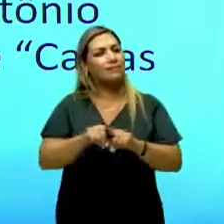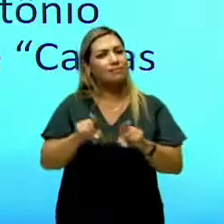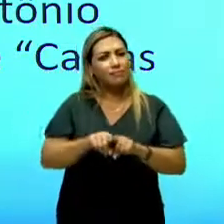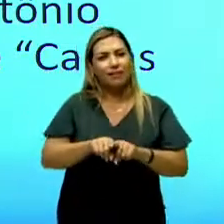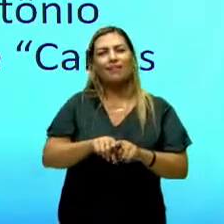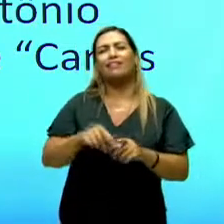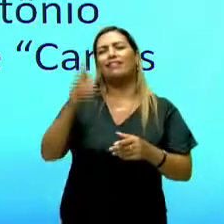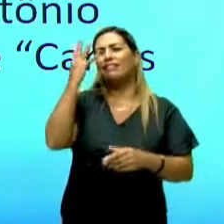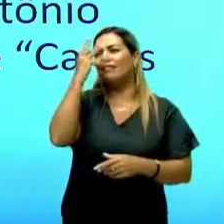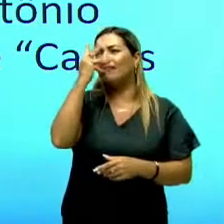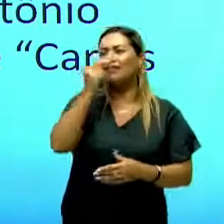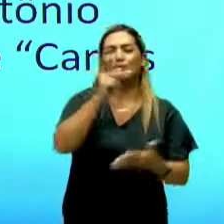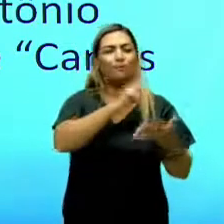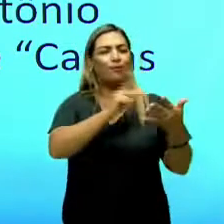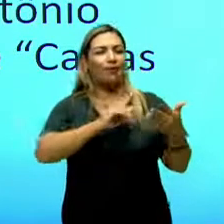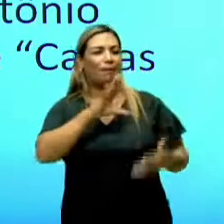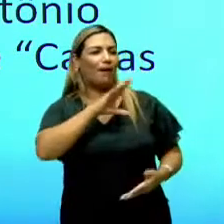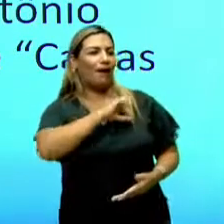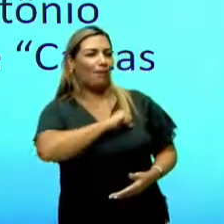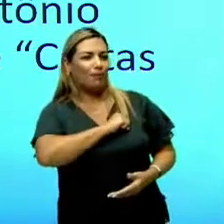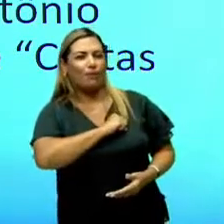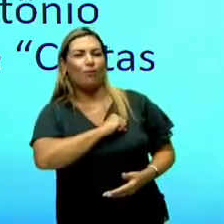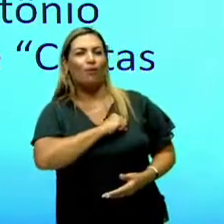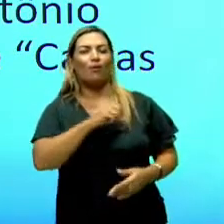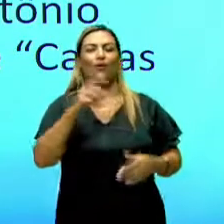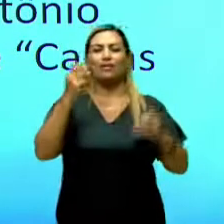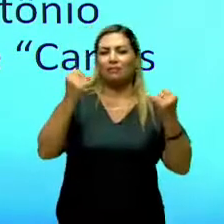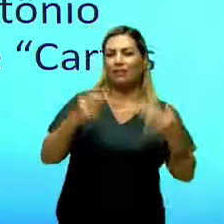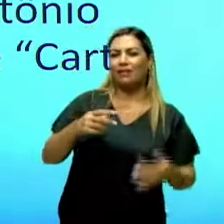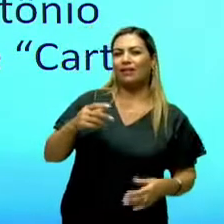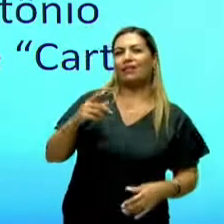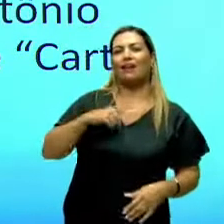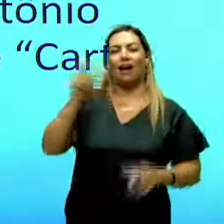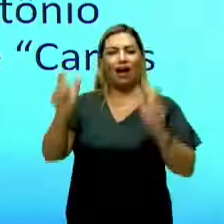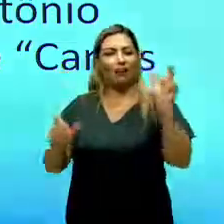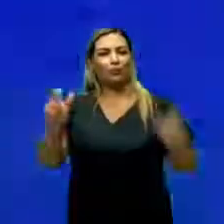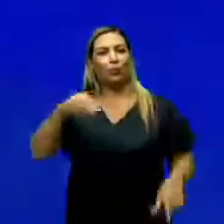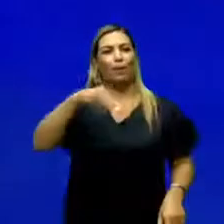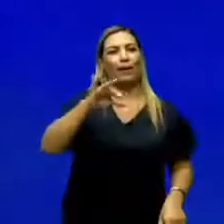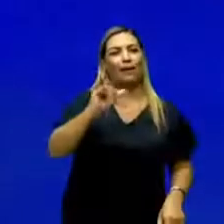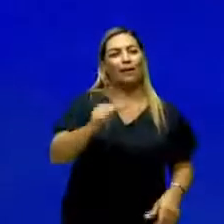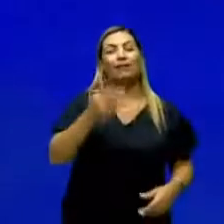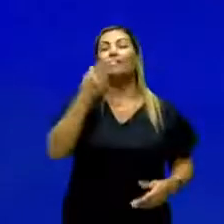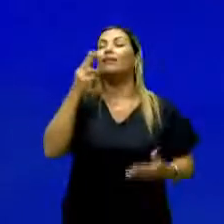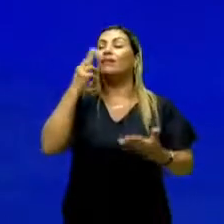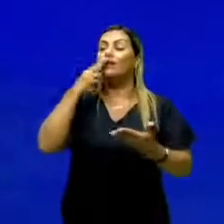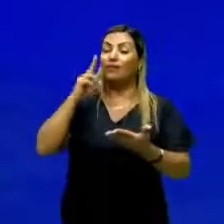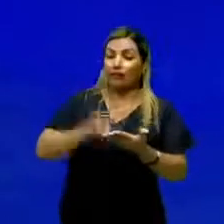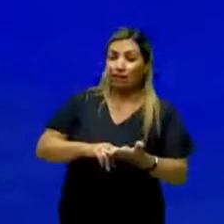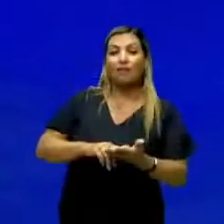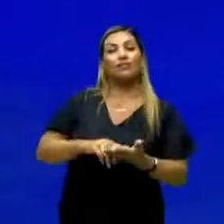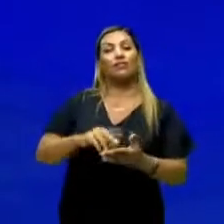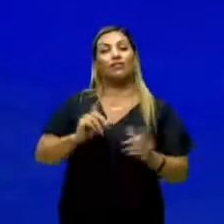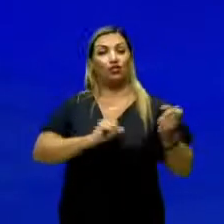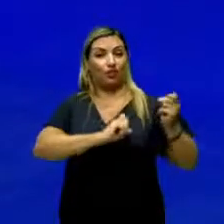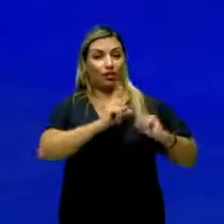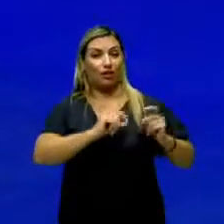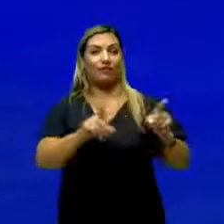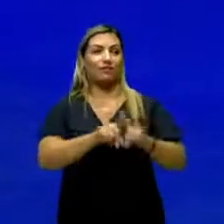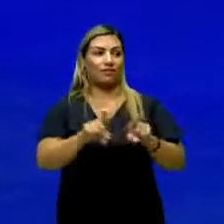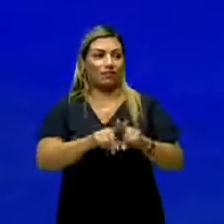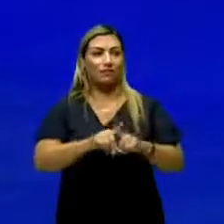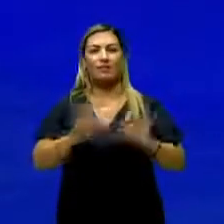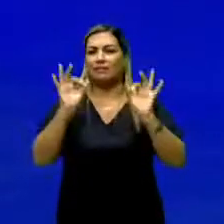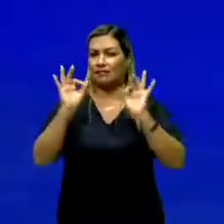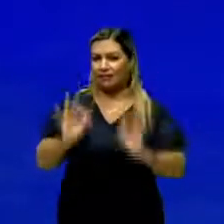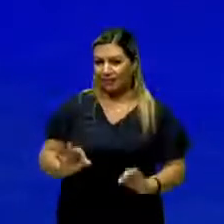seus lindos poemas de amor, falando de Marília de Dirceu, e também Cartas Chilenas. Certinho? Eu tenho certeza